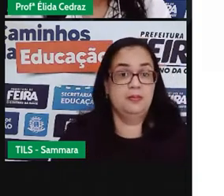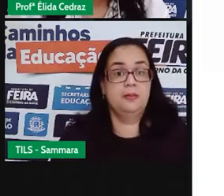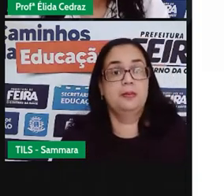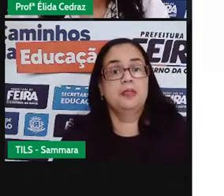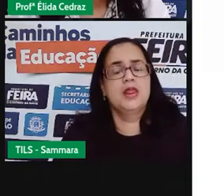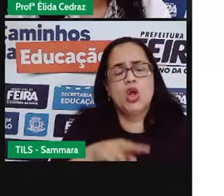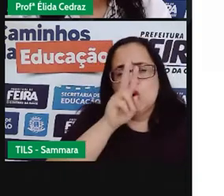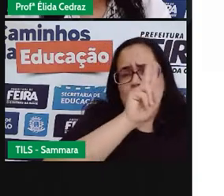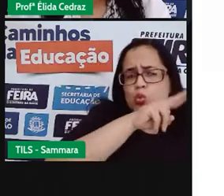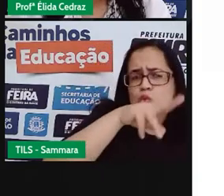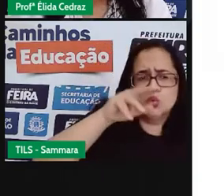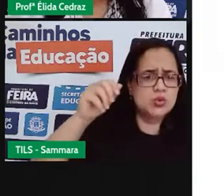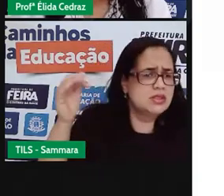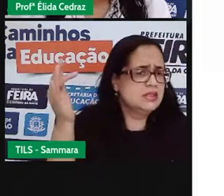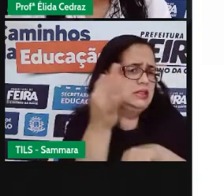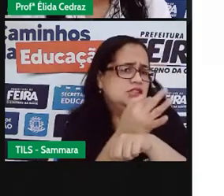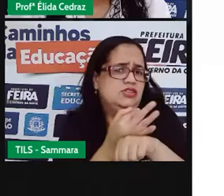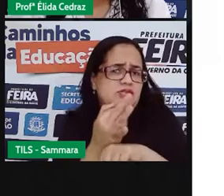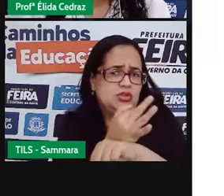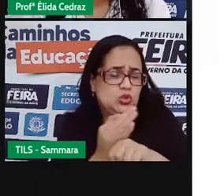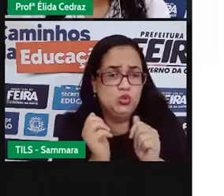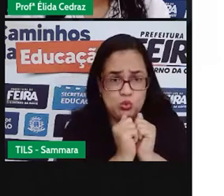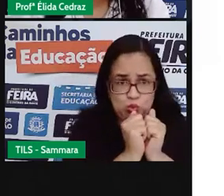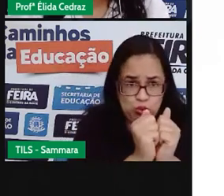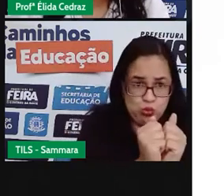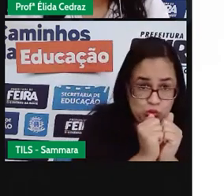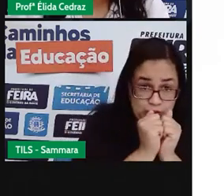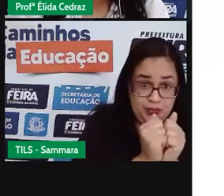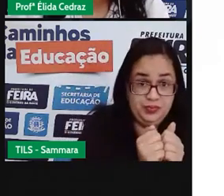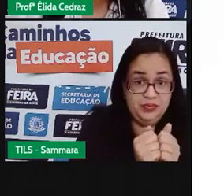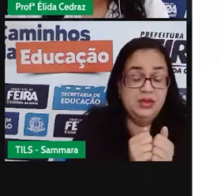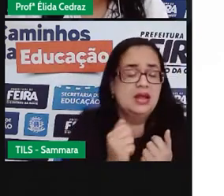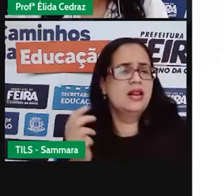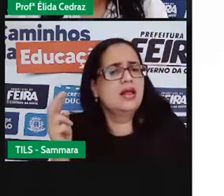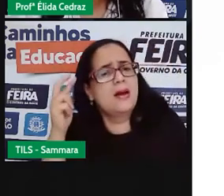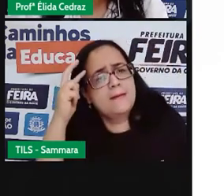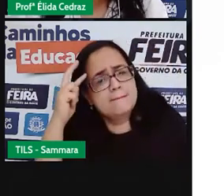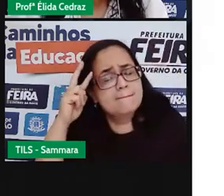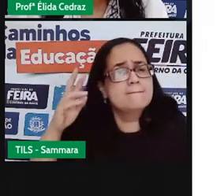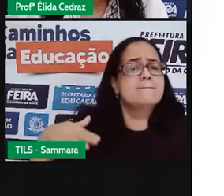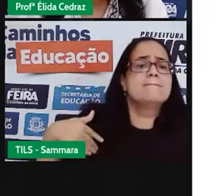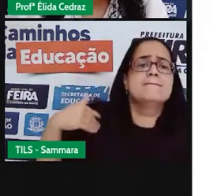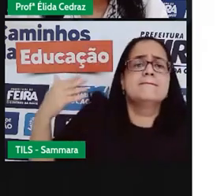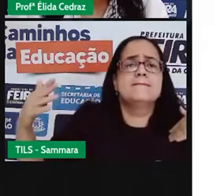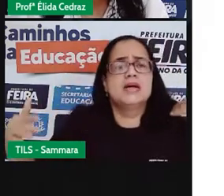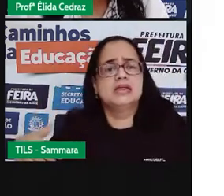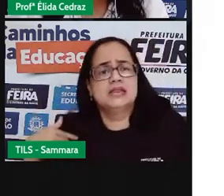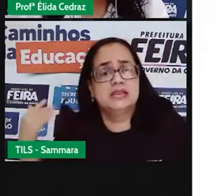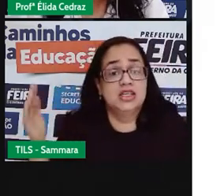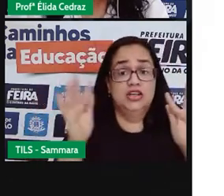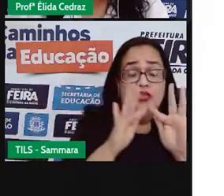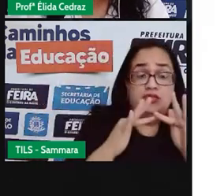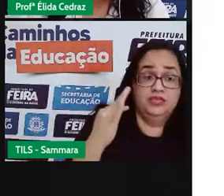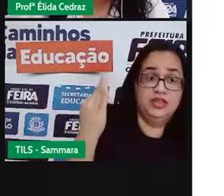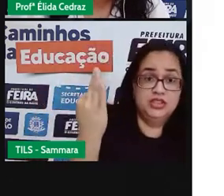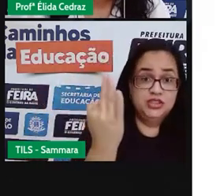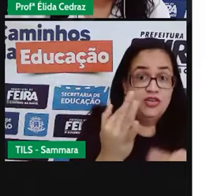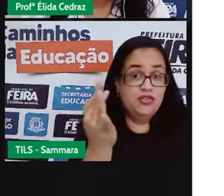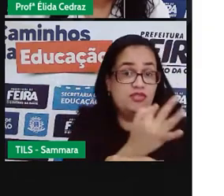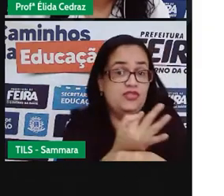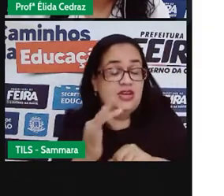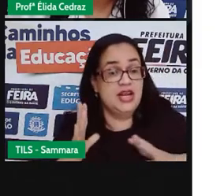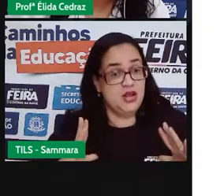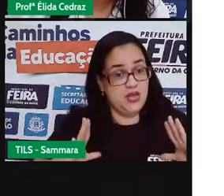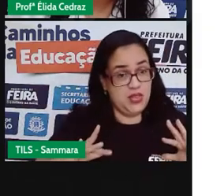Eles nunca saíram de férias juntos, então resolveram fazer um passeio e família durante